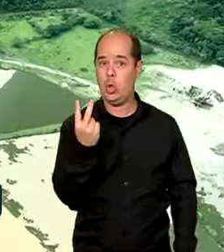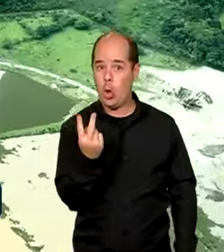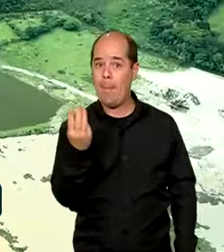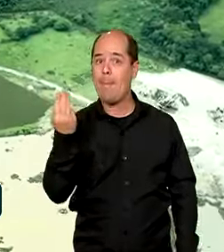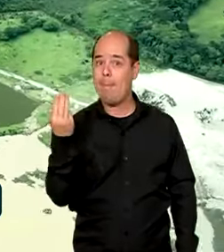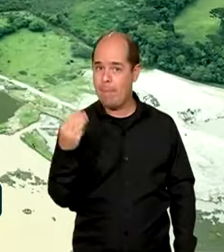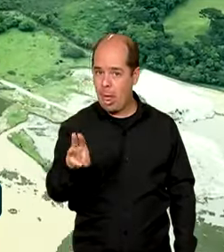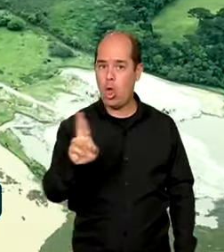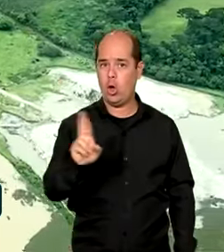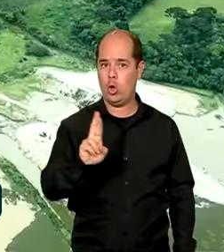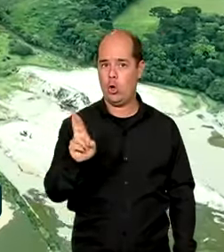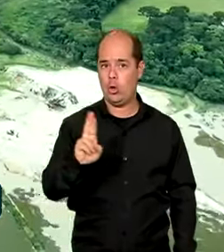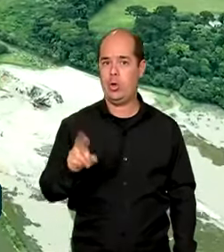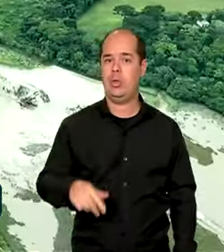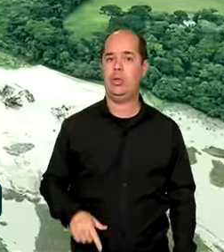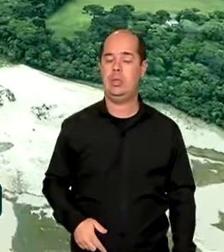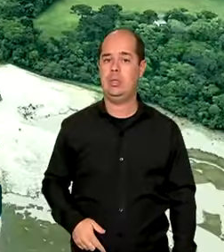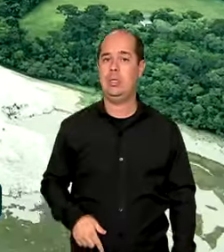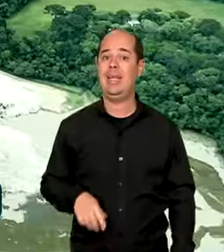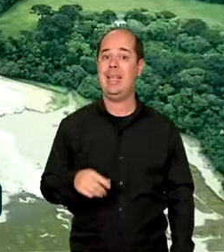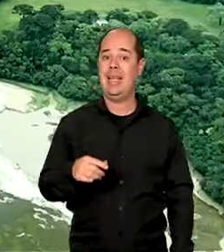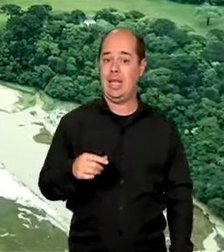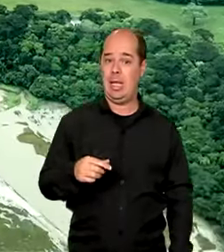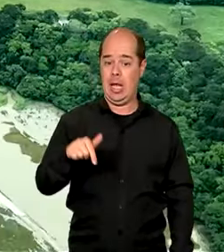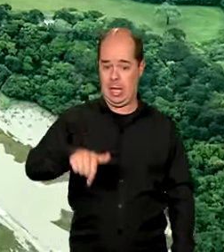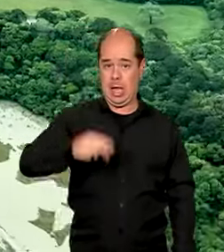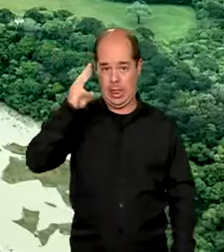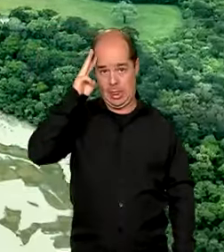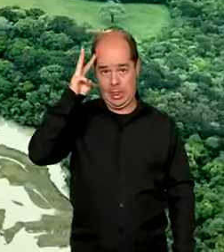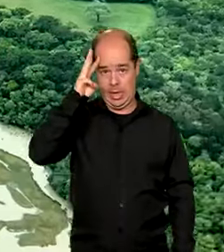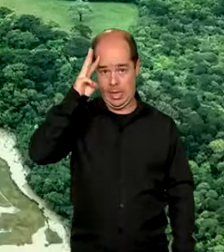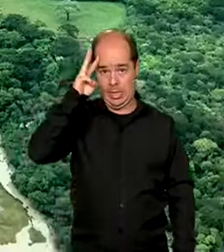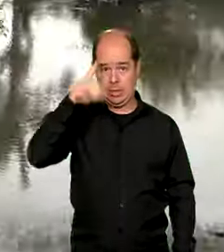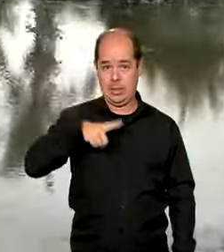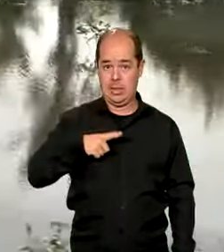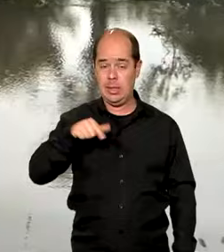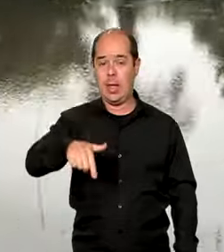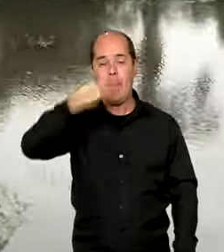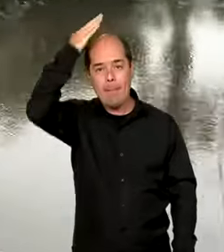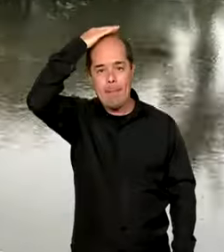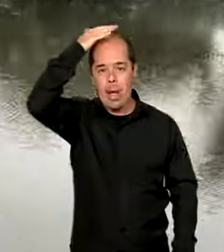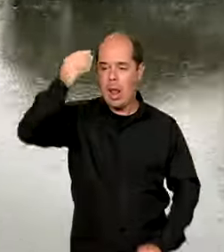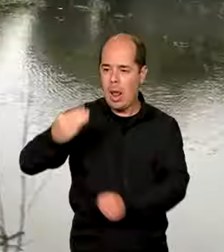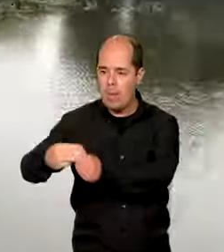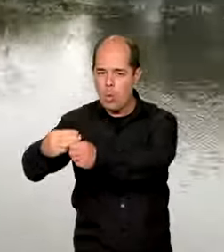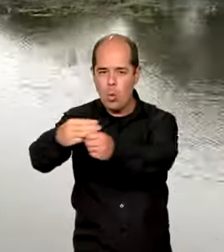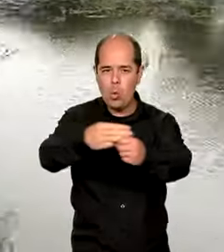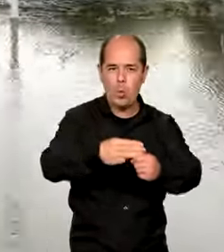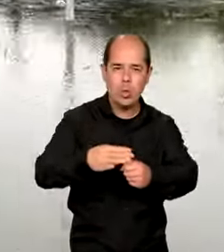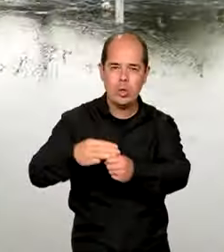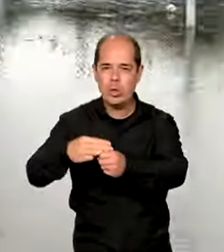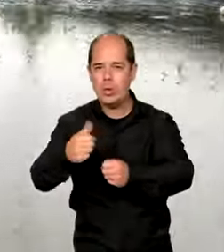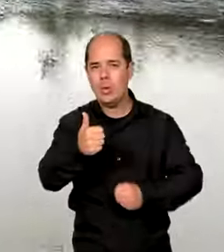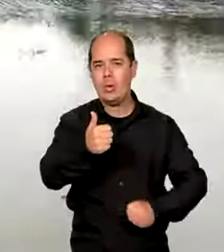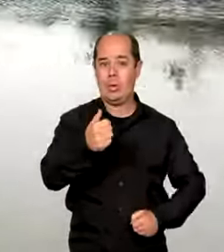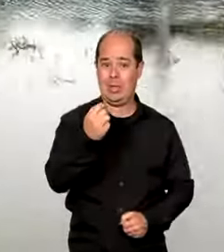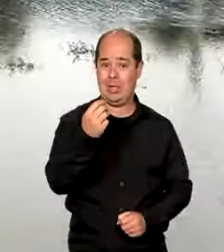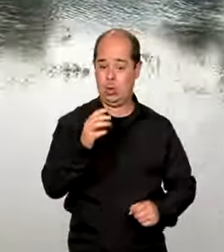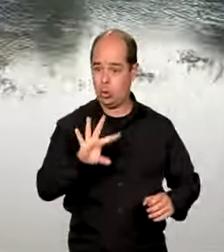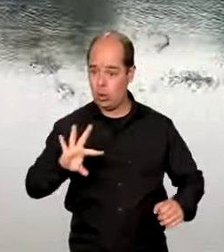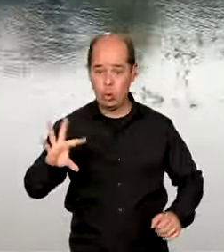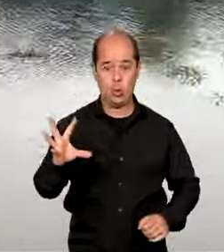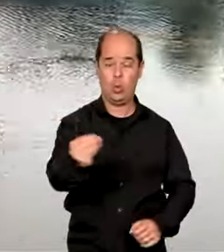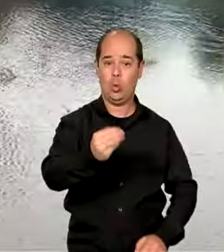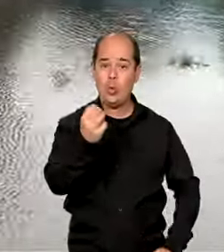federal reconheceu o estado de calamidade em 14 municípios paranaenses, totalizando 34 cidades, entre